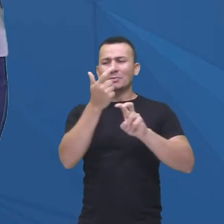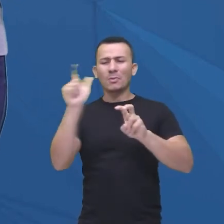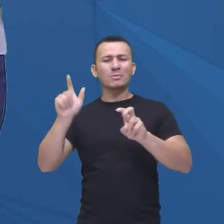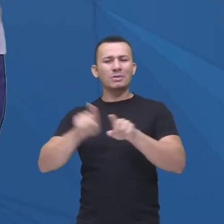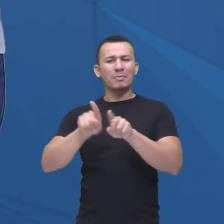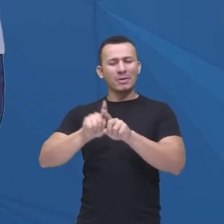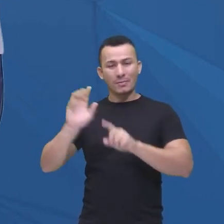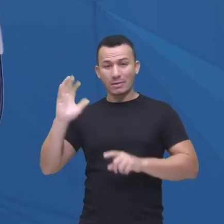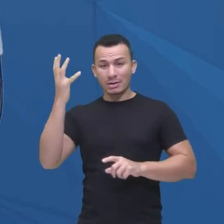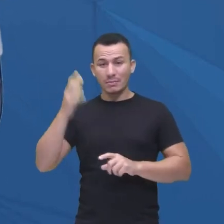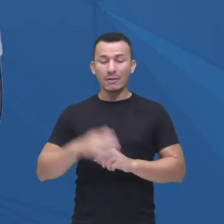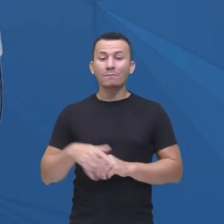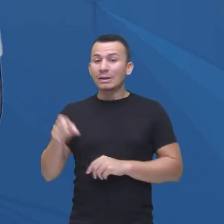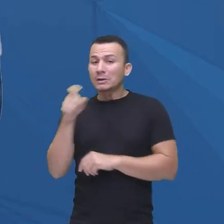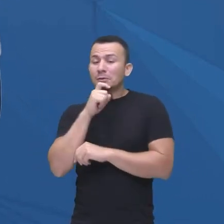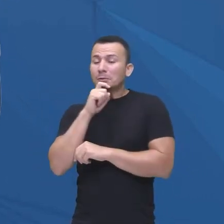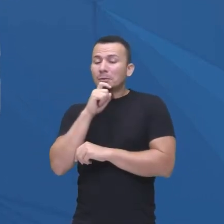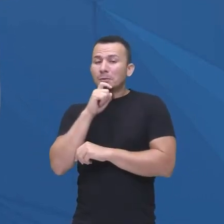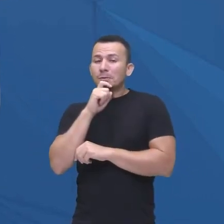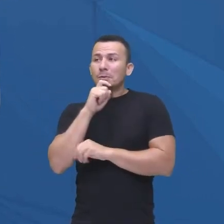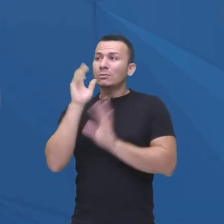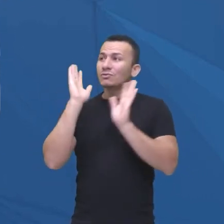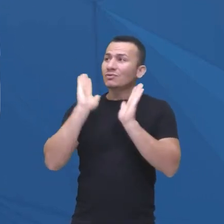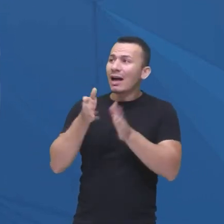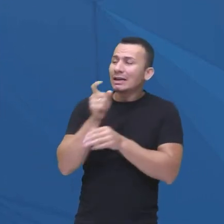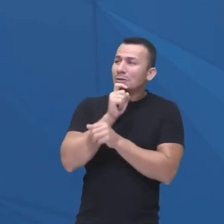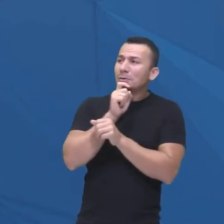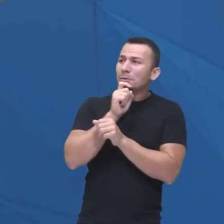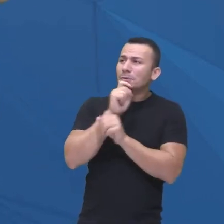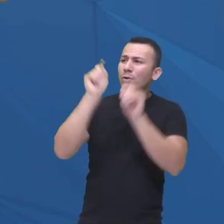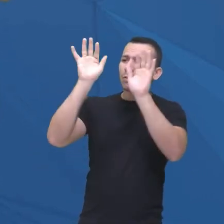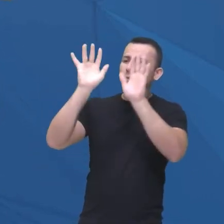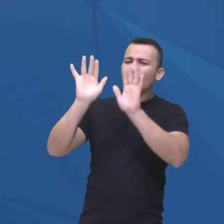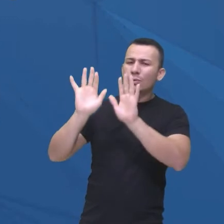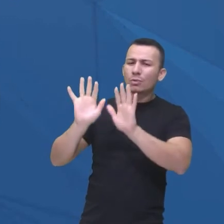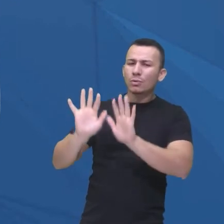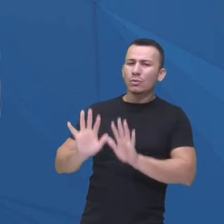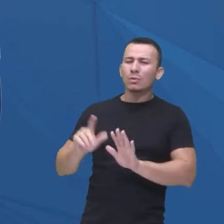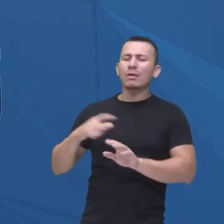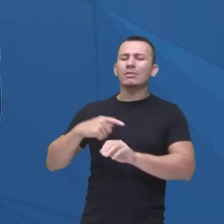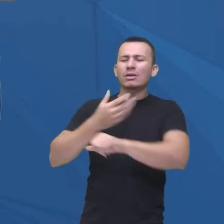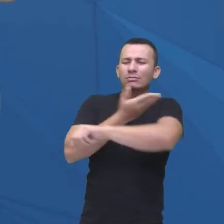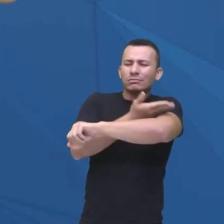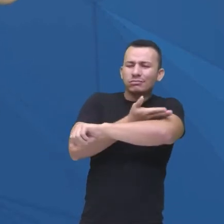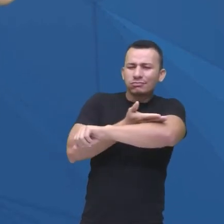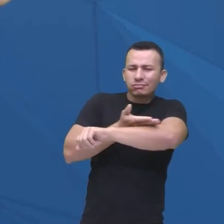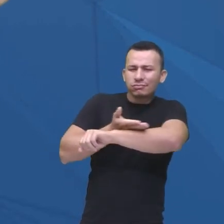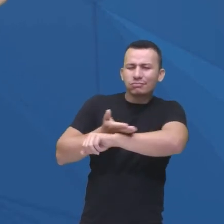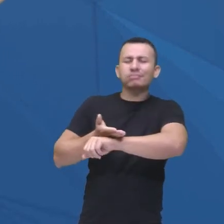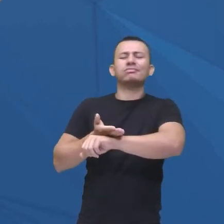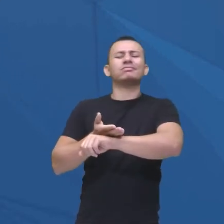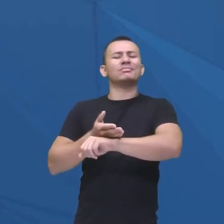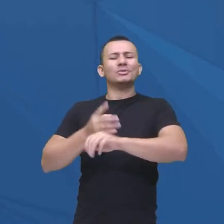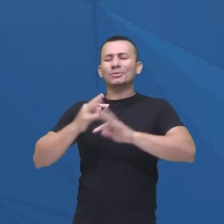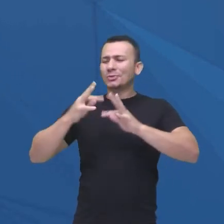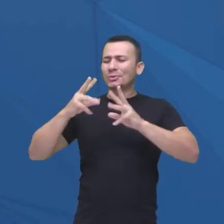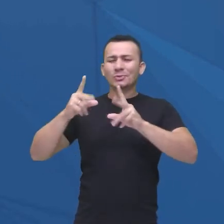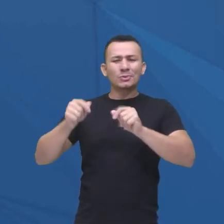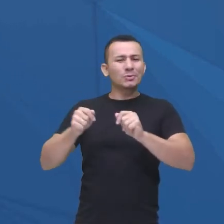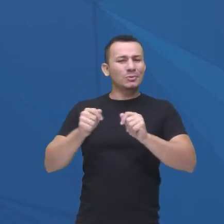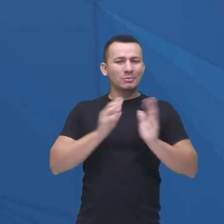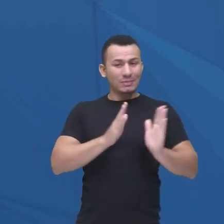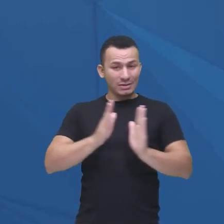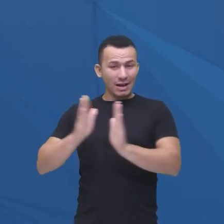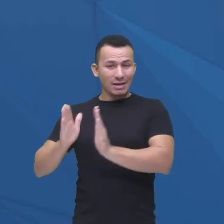e quando o inverno realmente chega, vem ali junto com ele os caminhantes brancos, então é toda uma situação, e quem